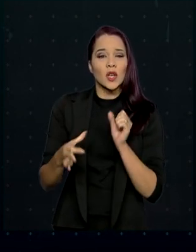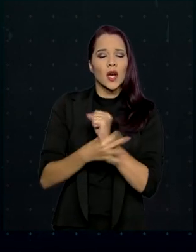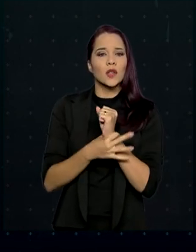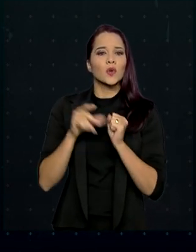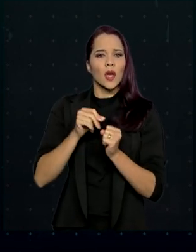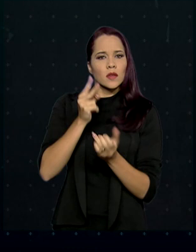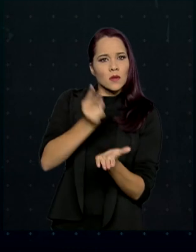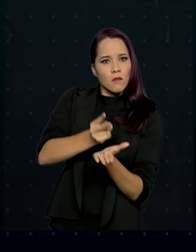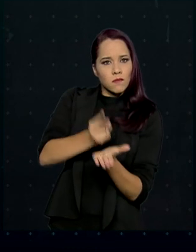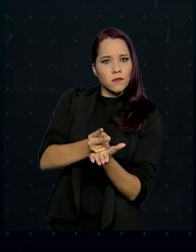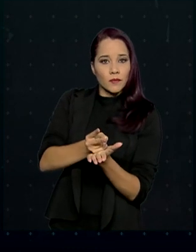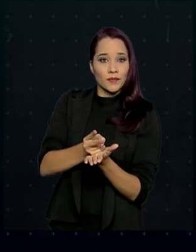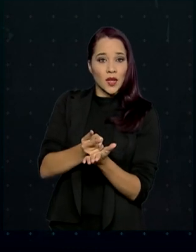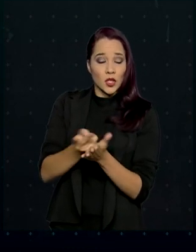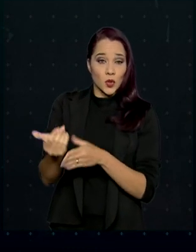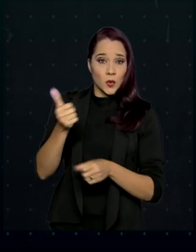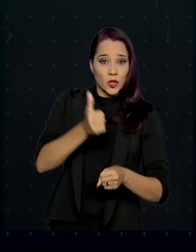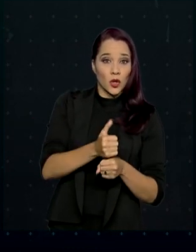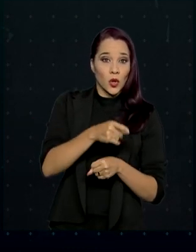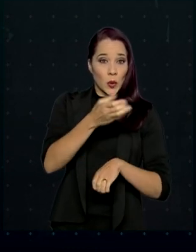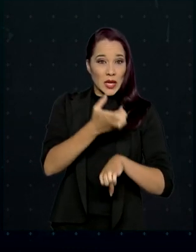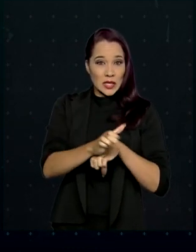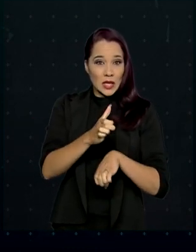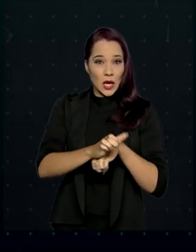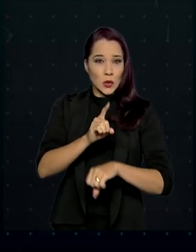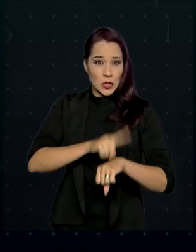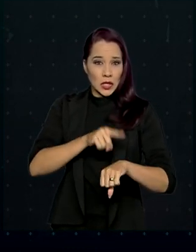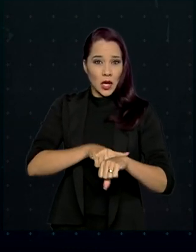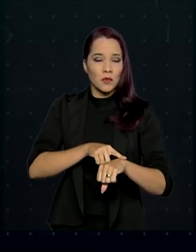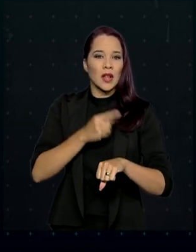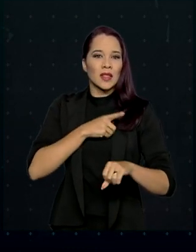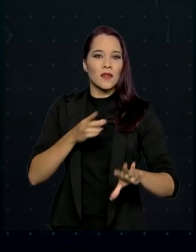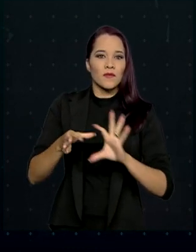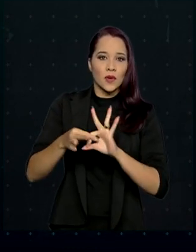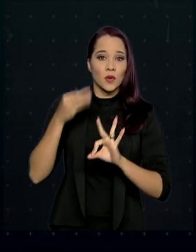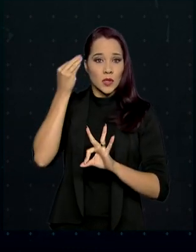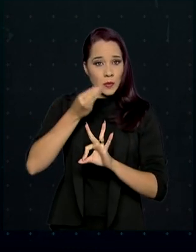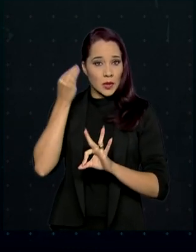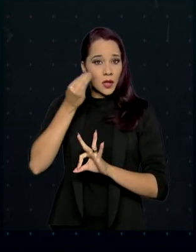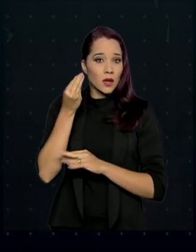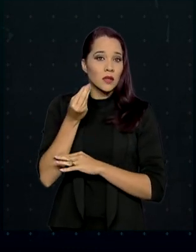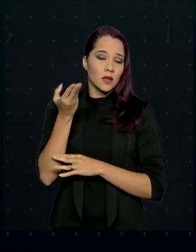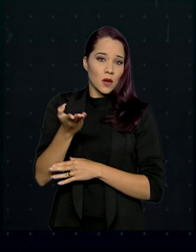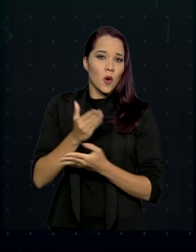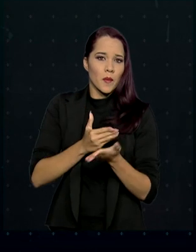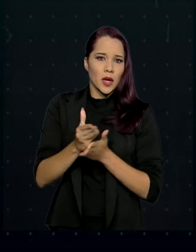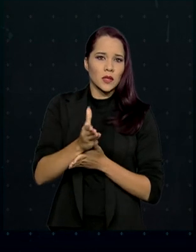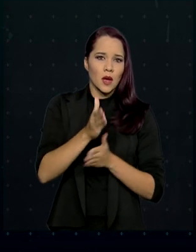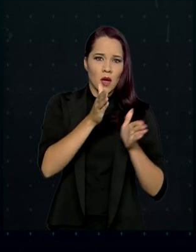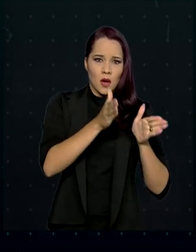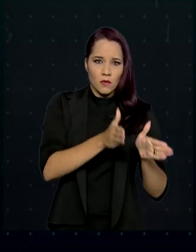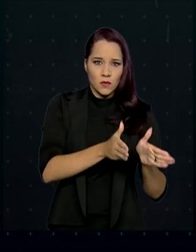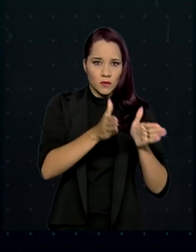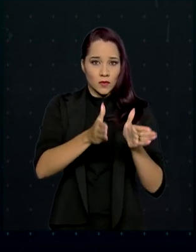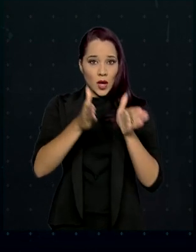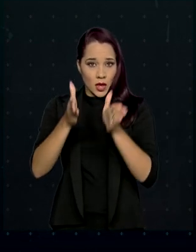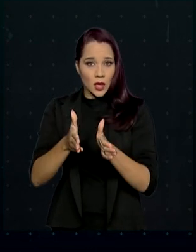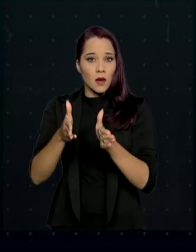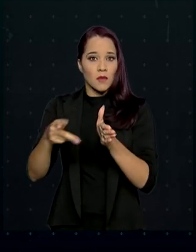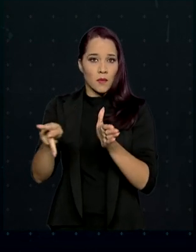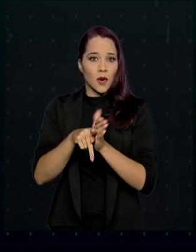a estabilidade. No lugar do estágio probatório, entra o vínculo de experiência, que passa a ser uma etapa do concurso público.